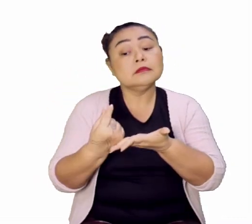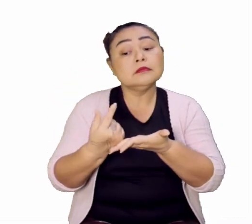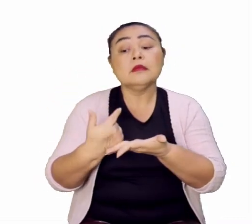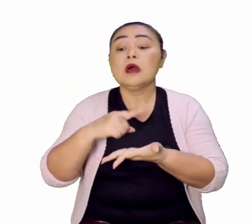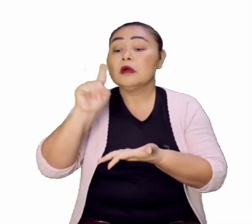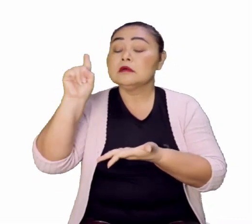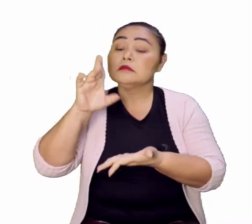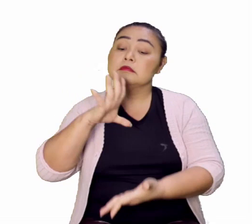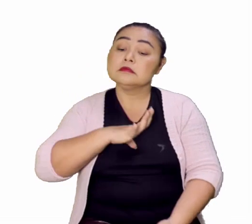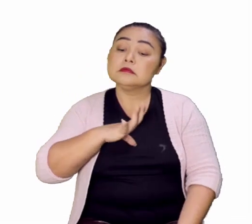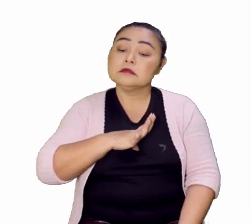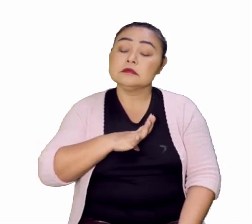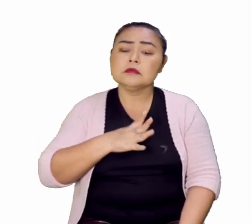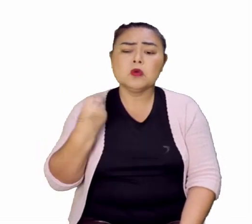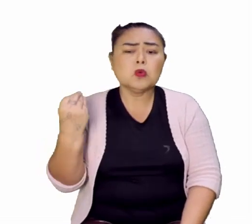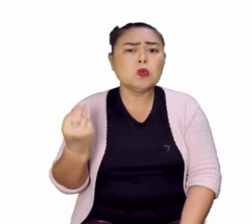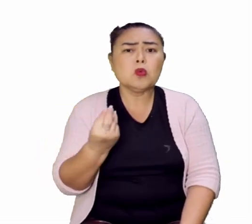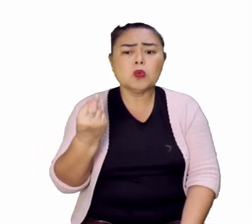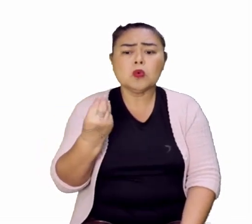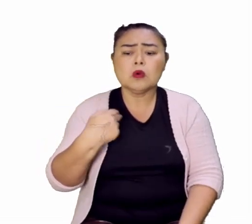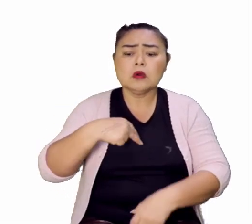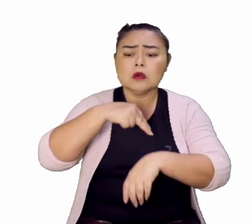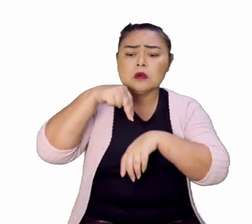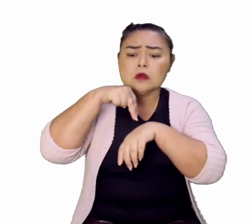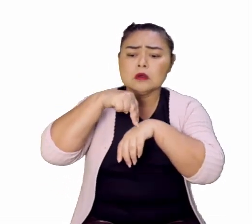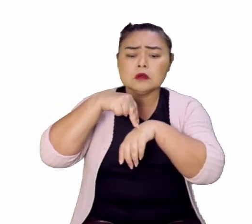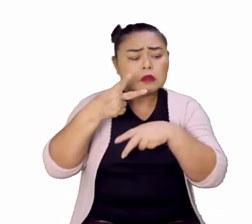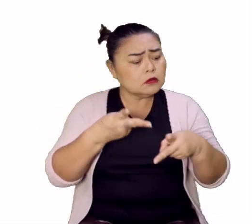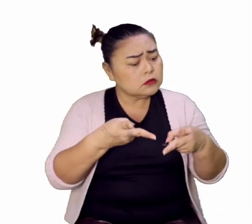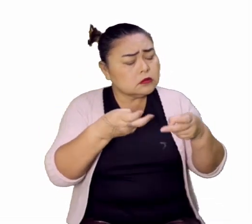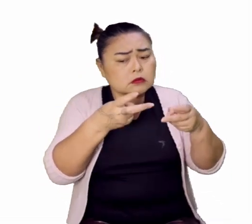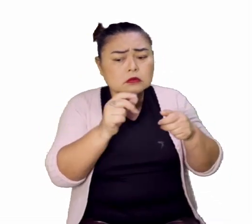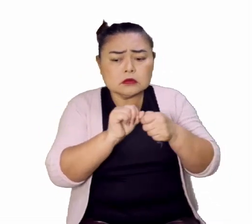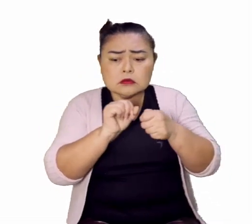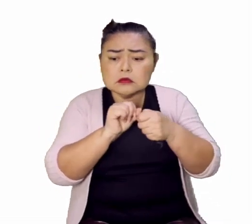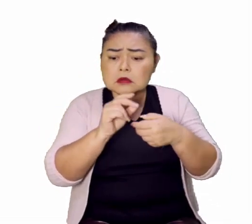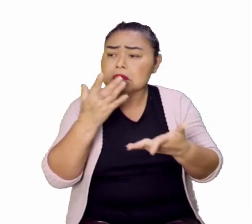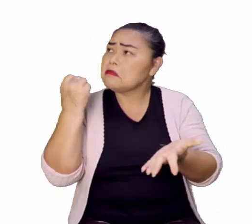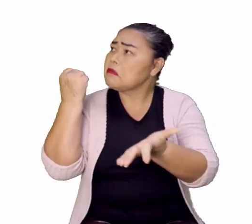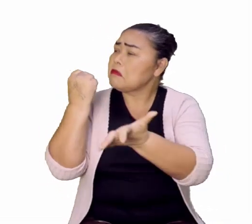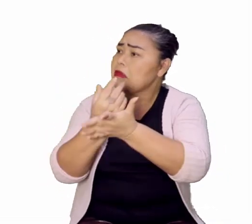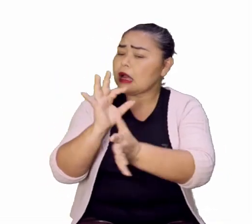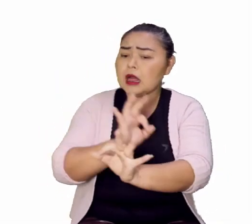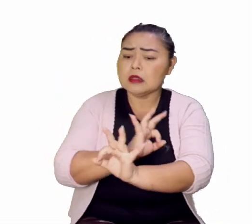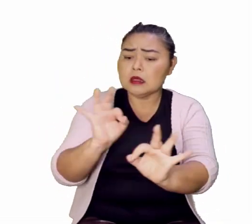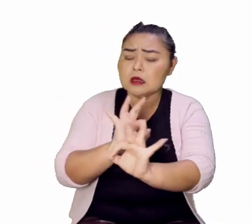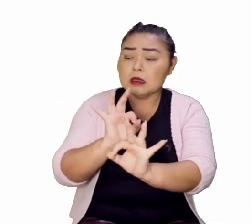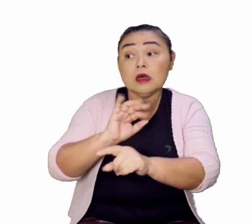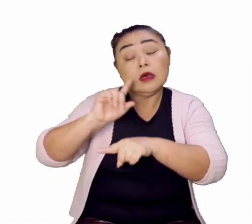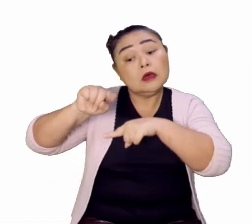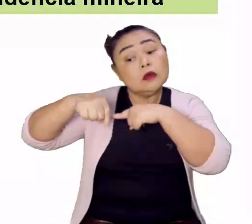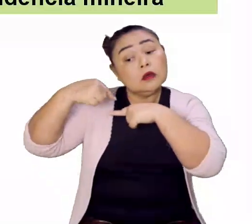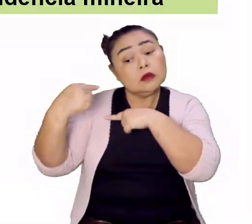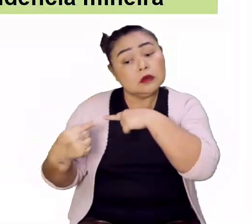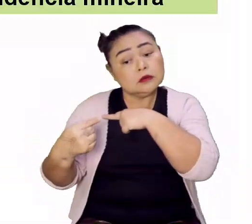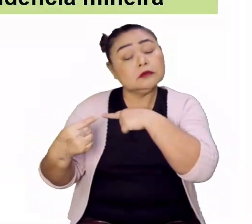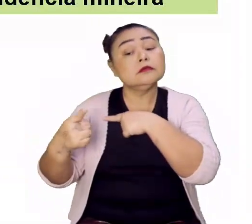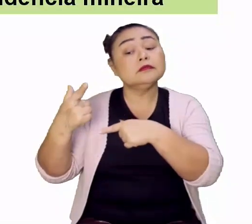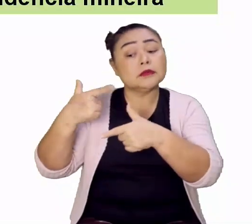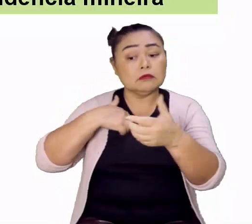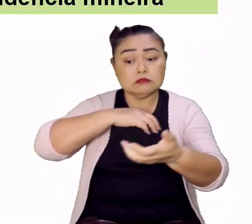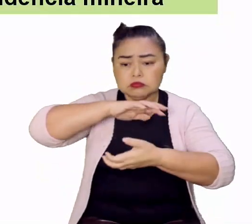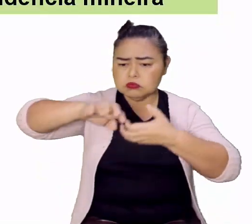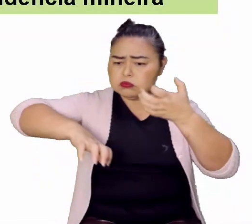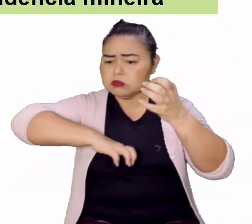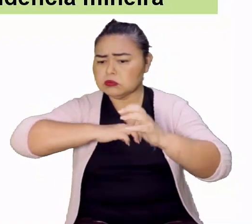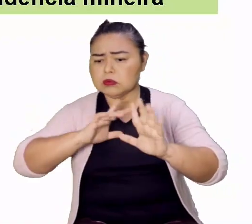a nação tem tanta riqueza, está sendo explorada e não paga nada? Por outro lado, isso vai gerar revoltas.